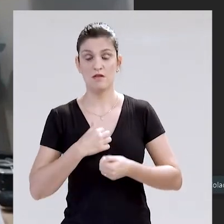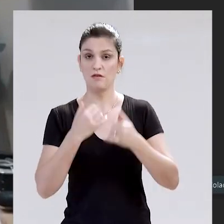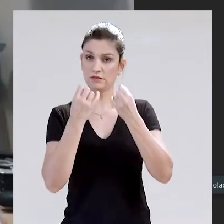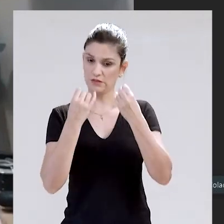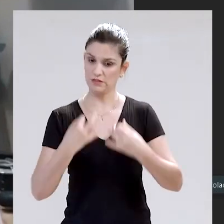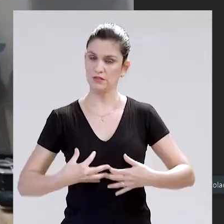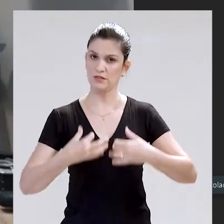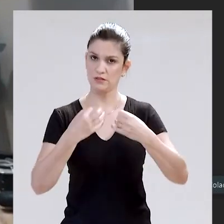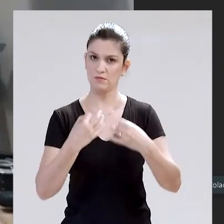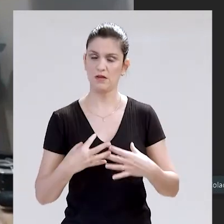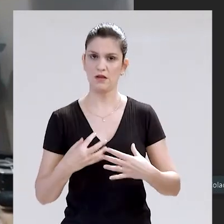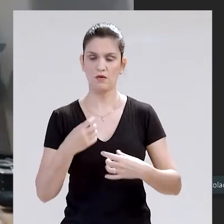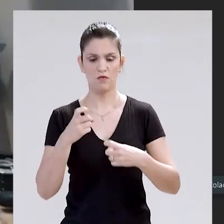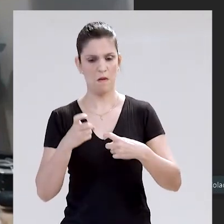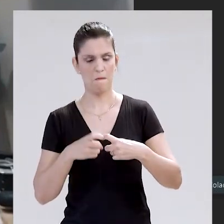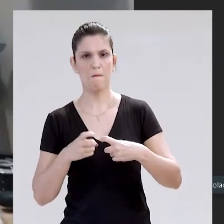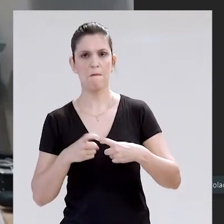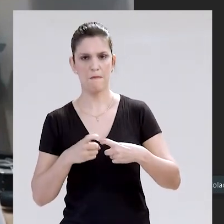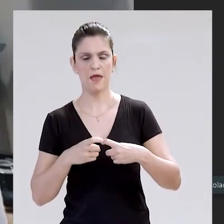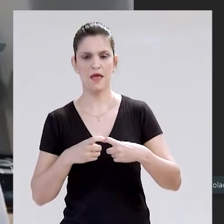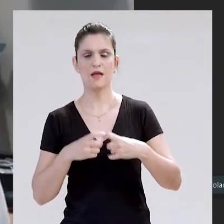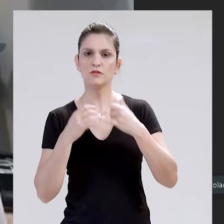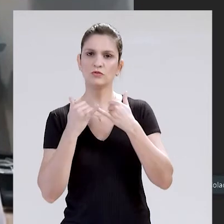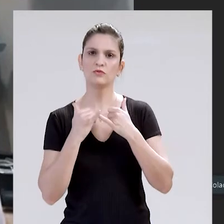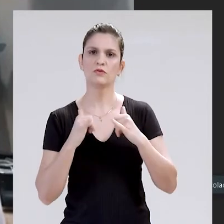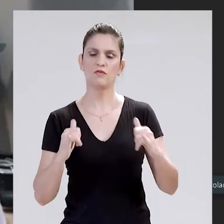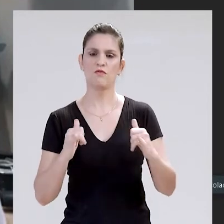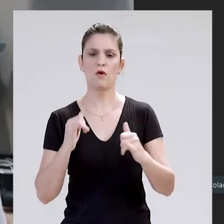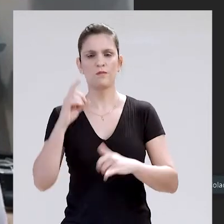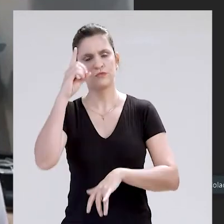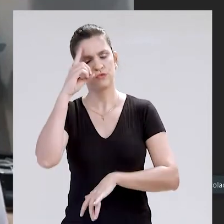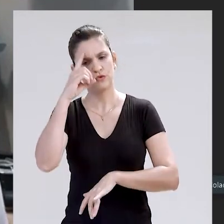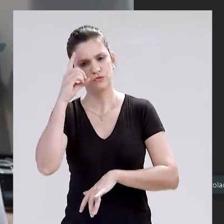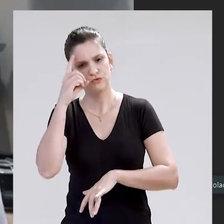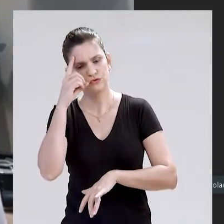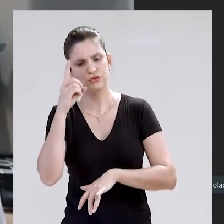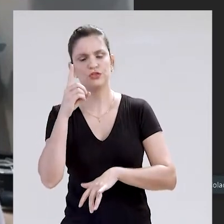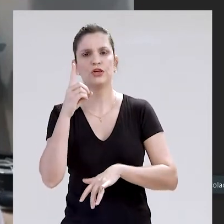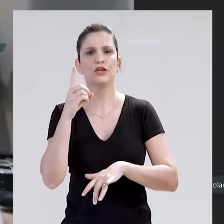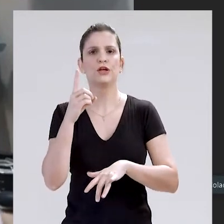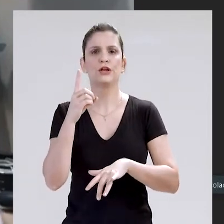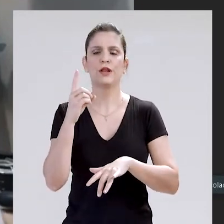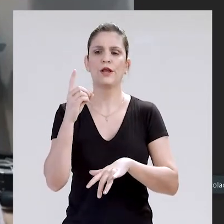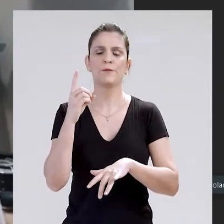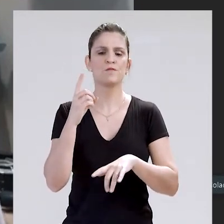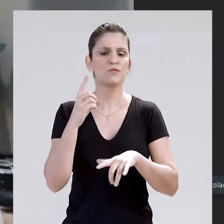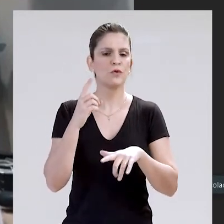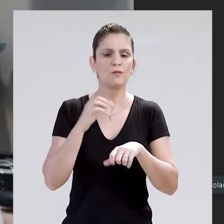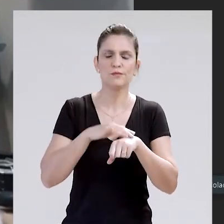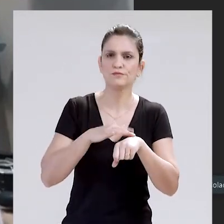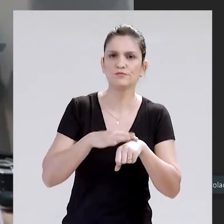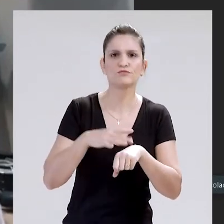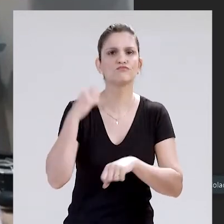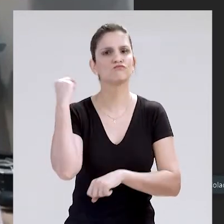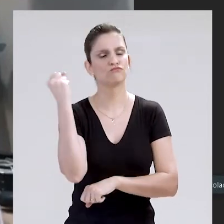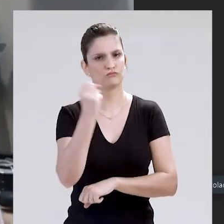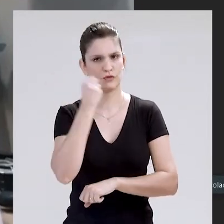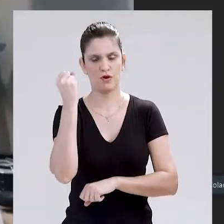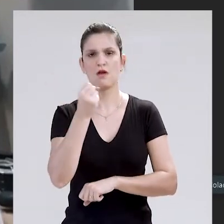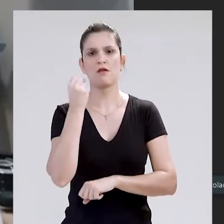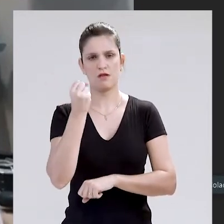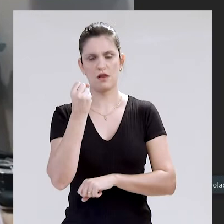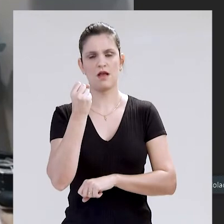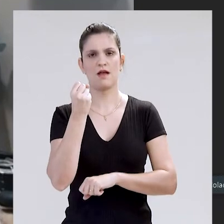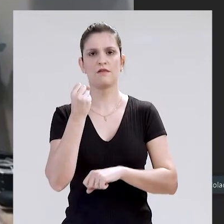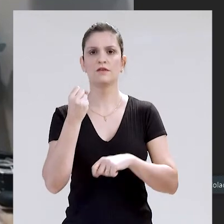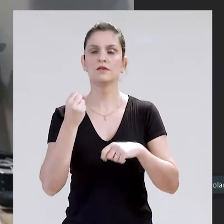digo, como oncologista, como quem atua diariamente sobre esse assunto, sobre esse problema seríssimo e